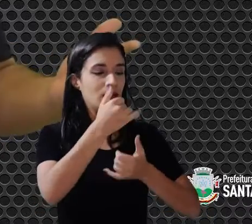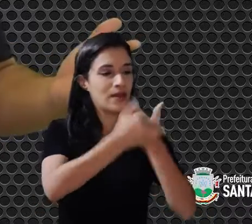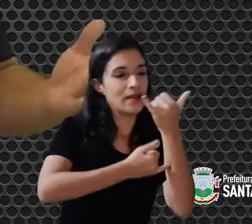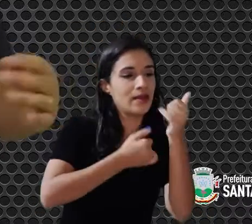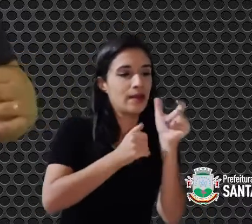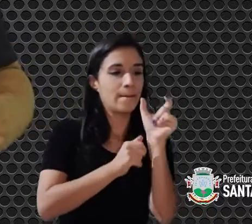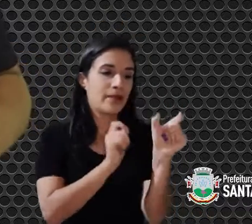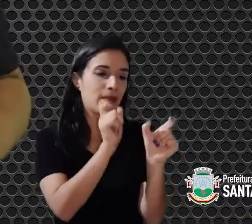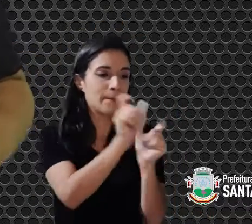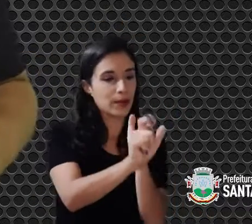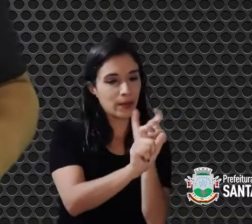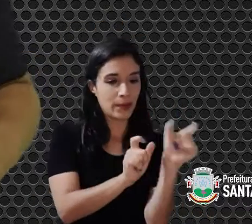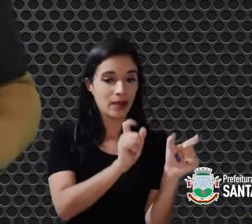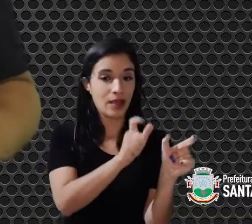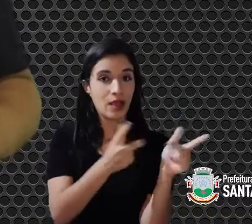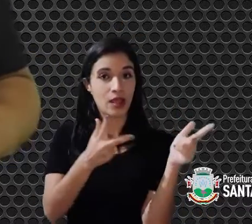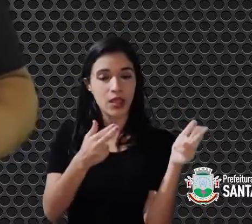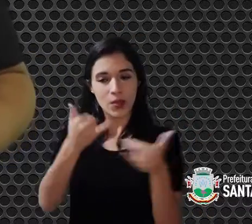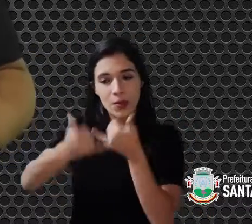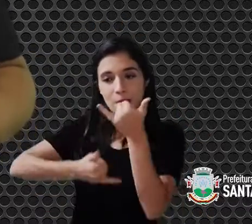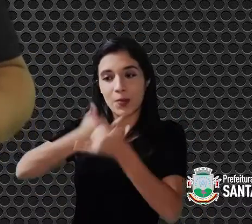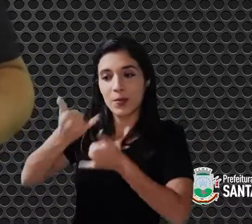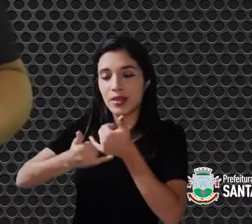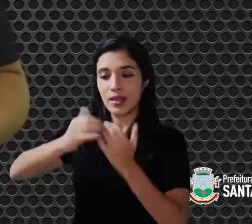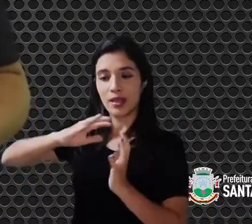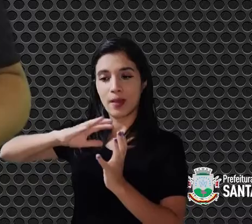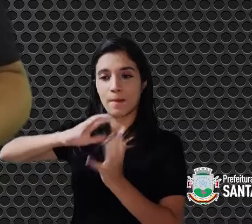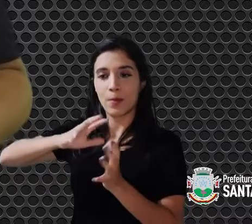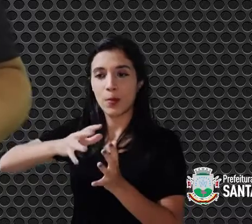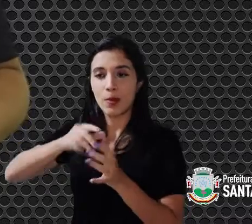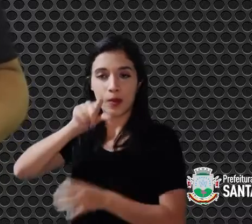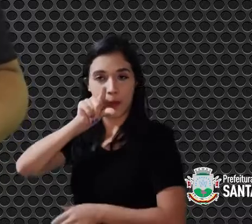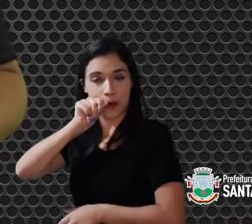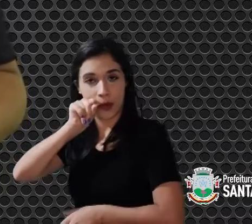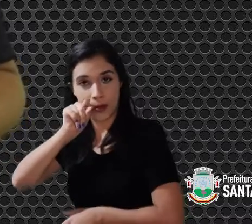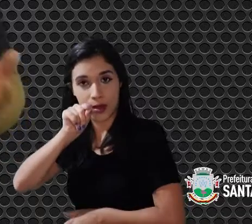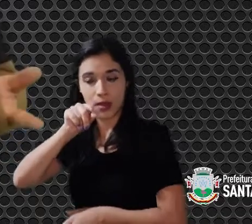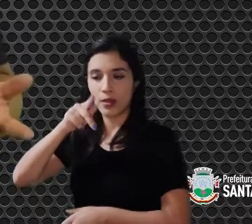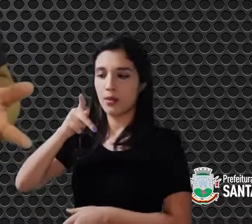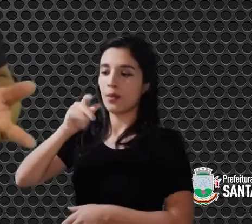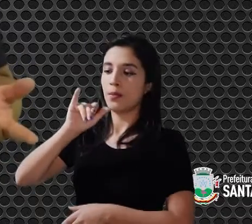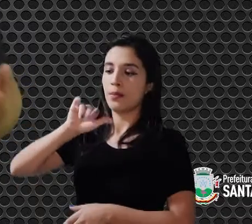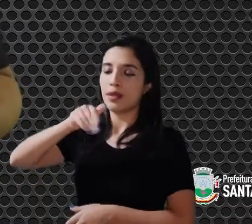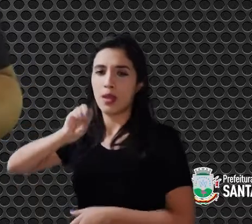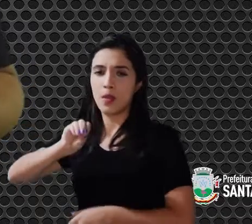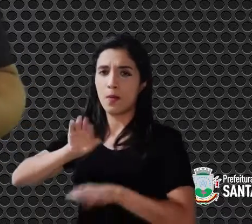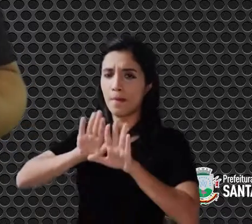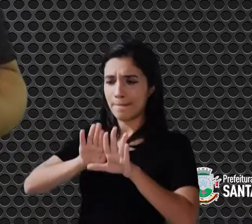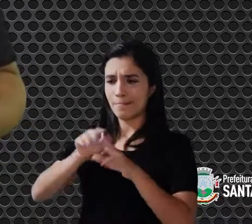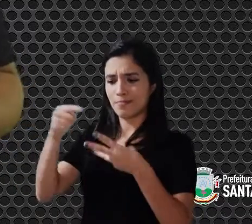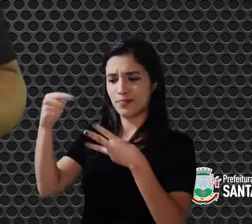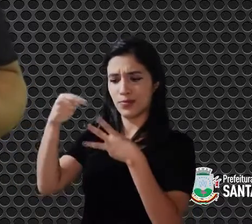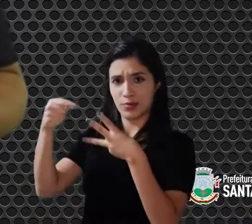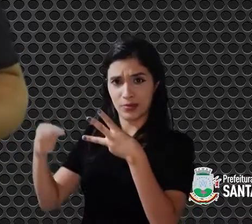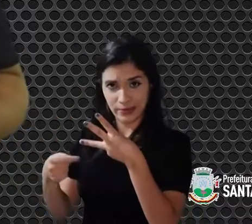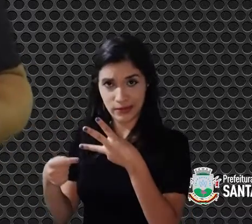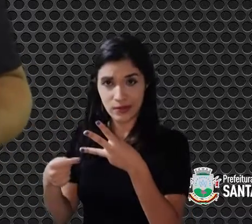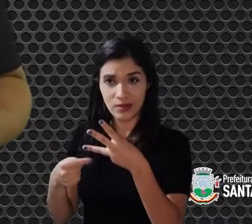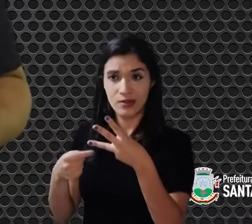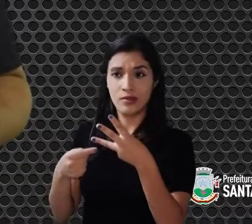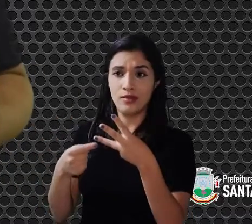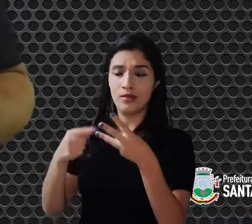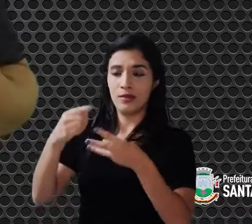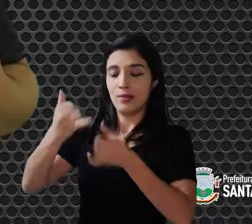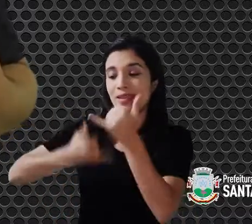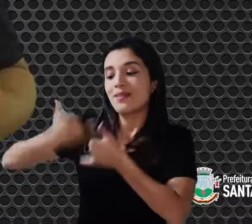palavras como se brinca com bola, papagaio, peão. Só que bola, papagaio,